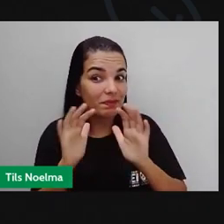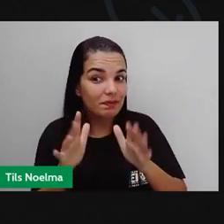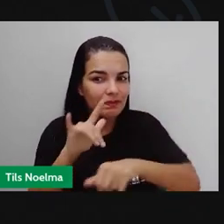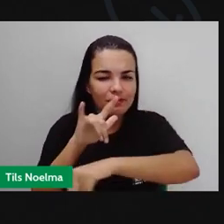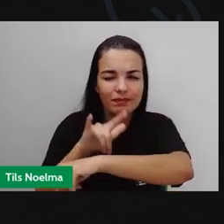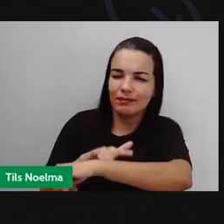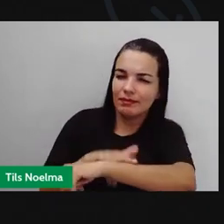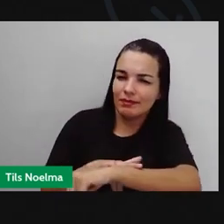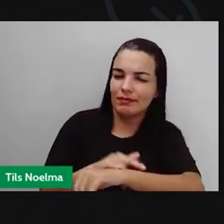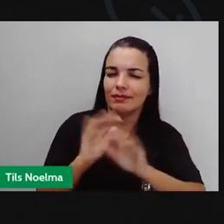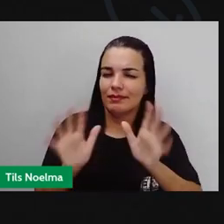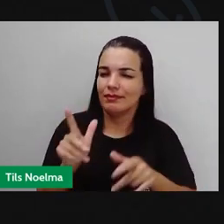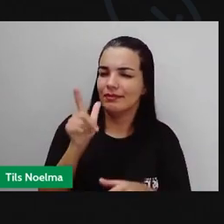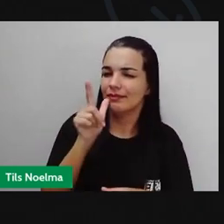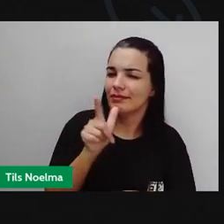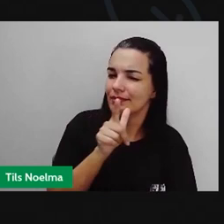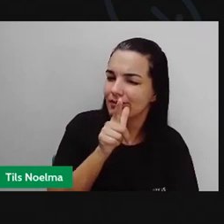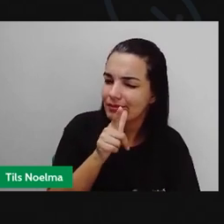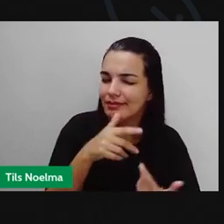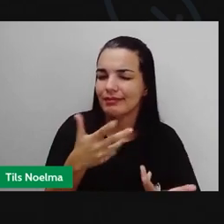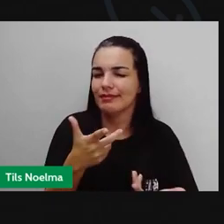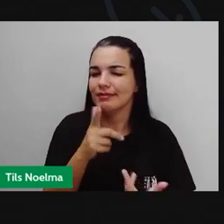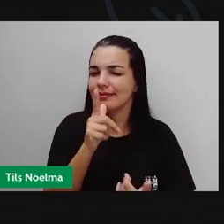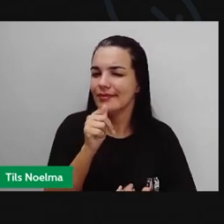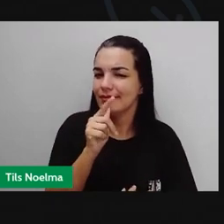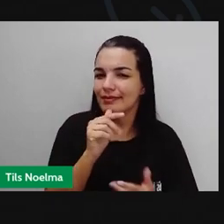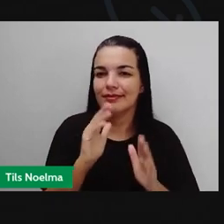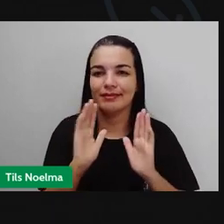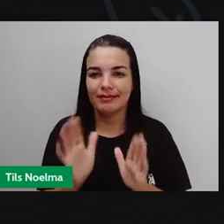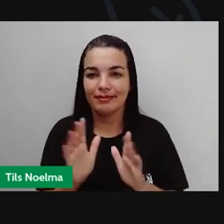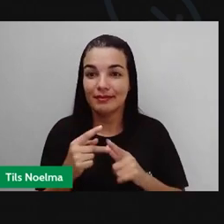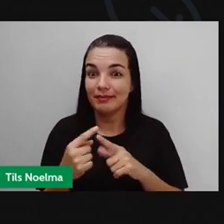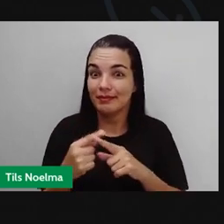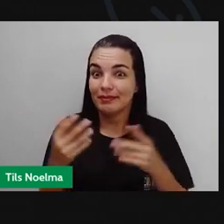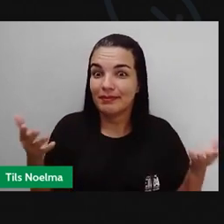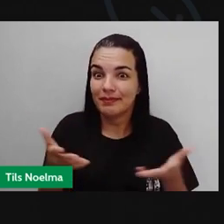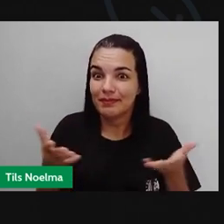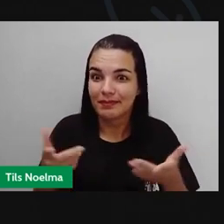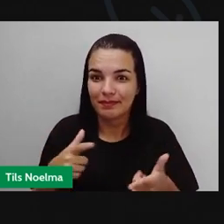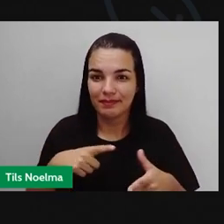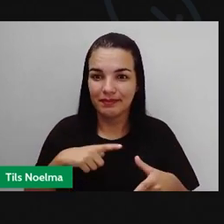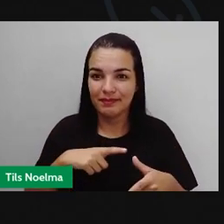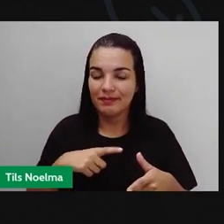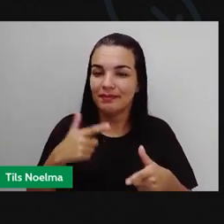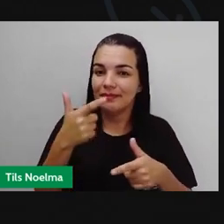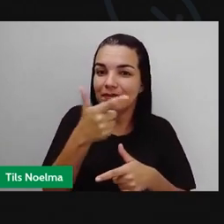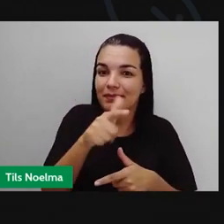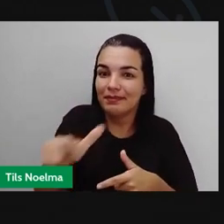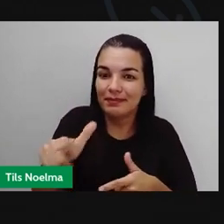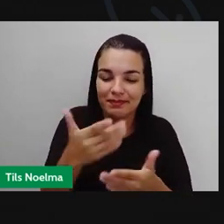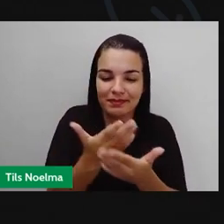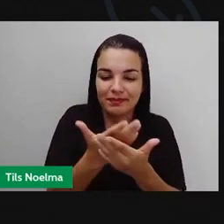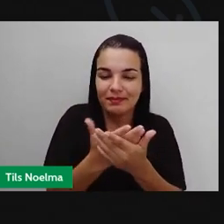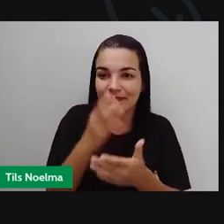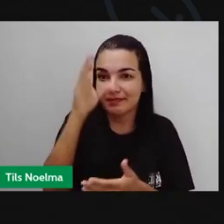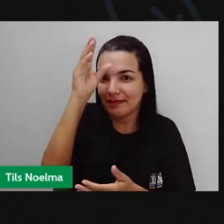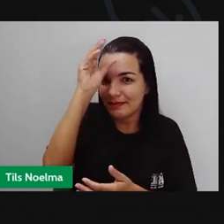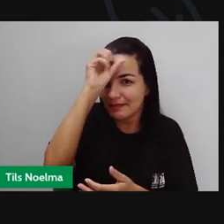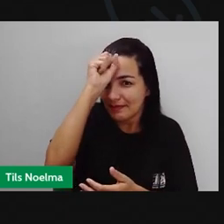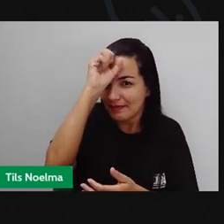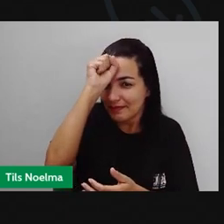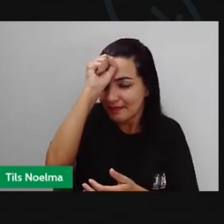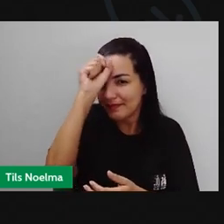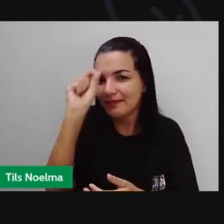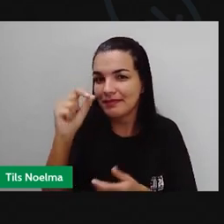banheiro, já tenham feito manchinho, tenham tomado água, porque nós agora teremos mais momentos de aprendizado, nós